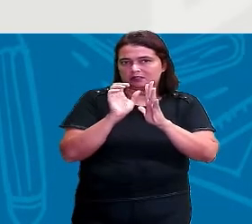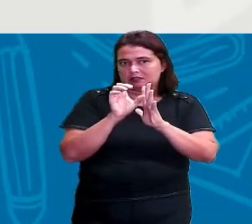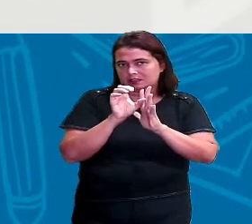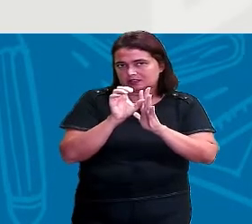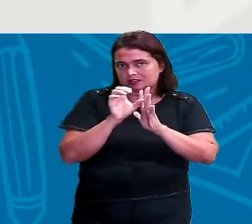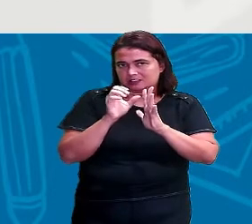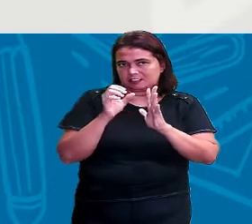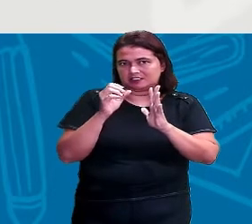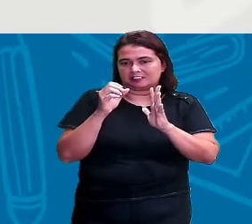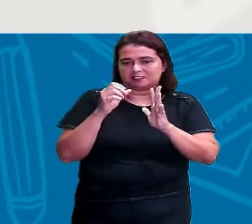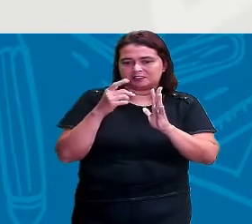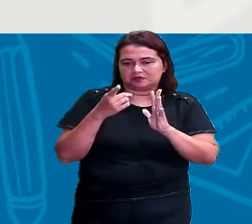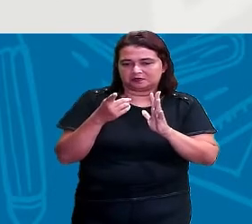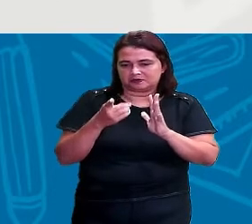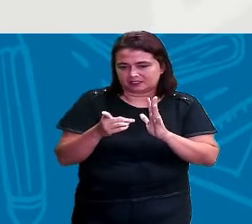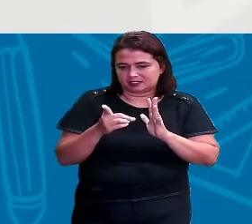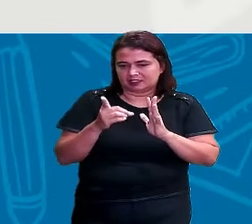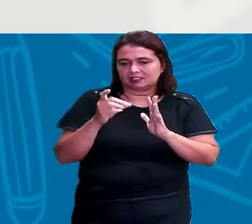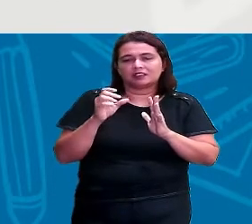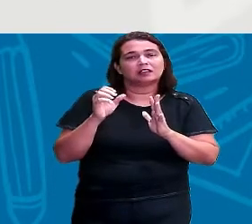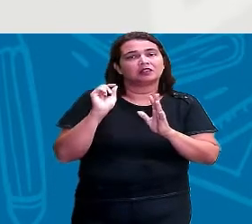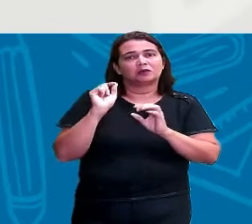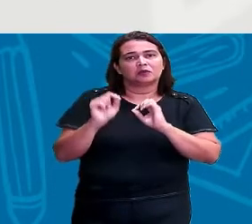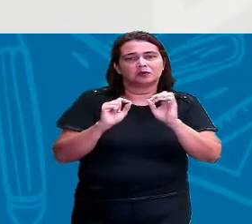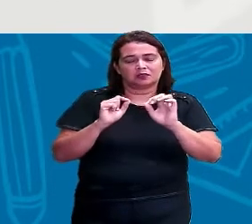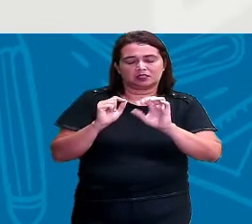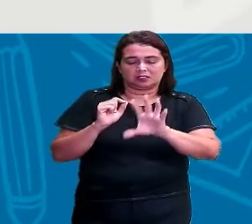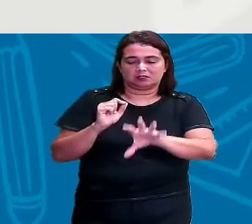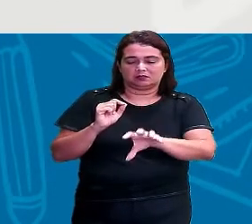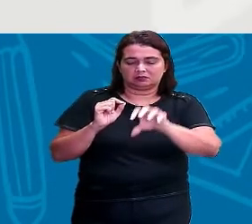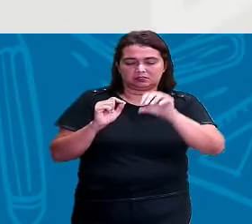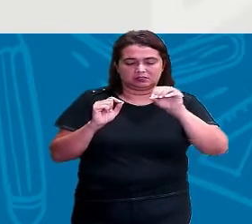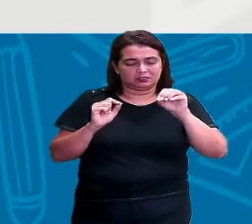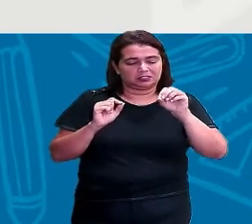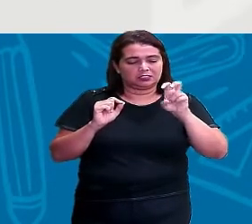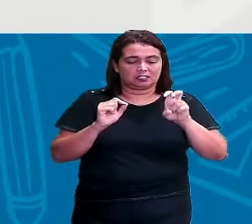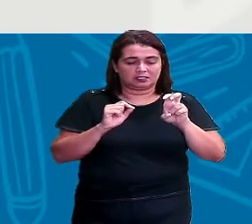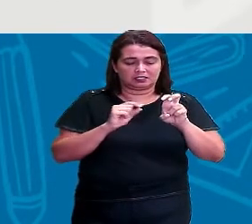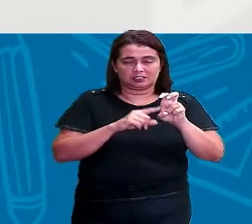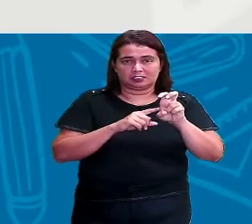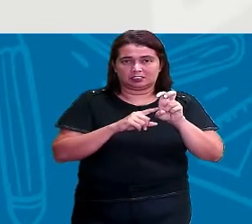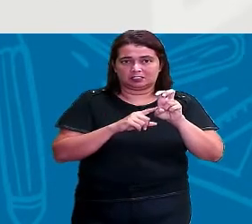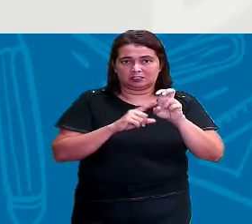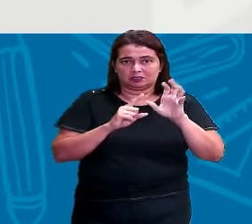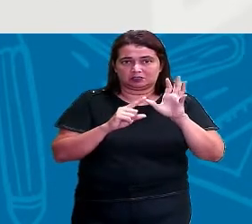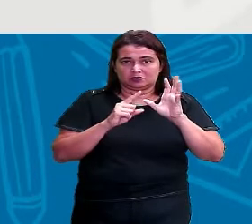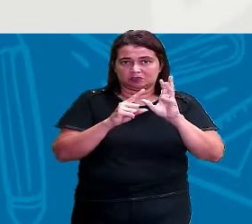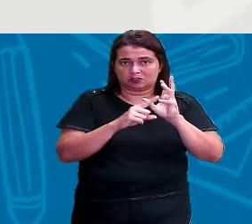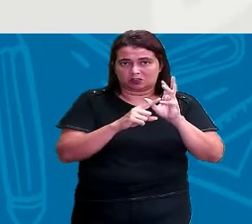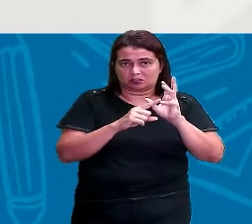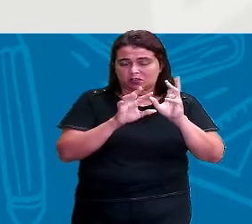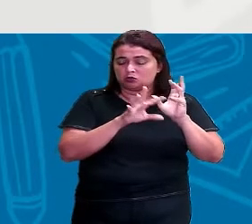quando a gente retira as vogais, elas são consoantes, tá certo?